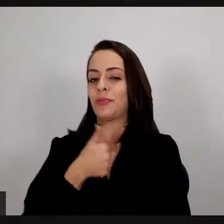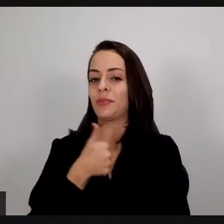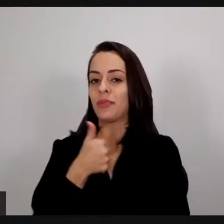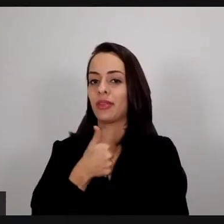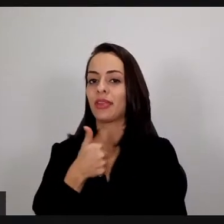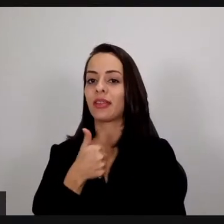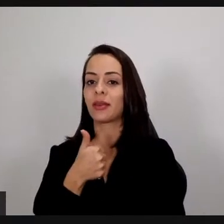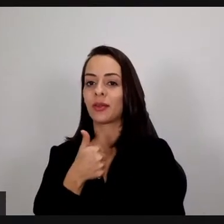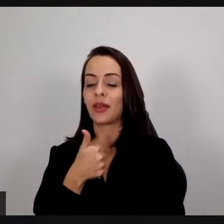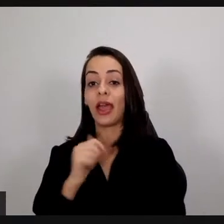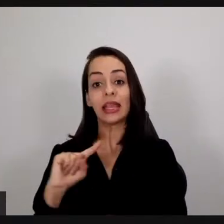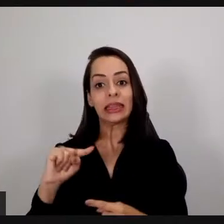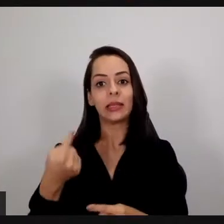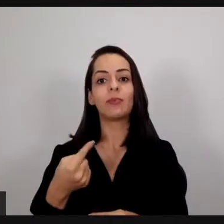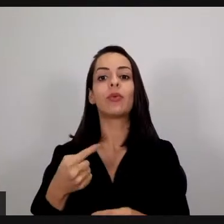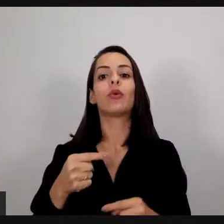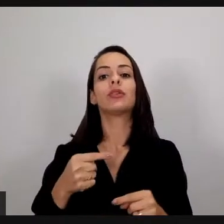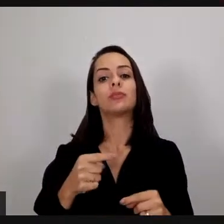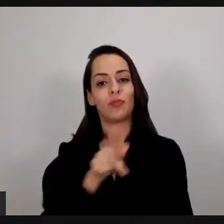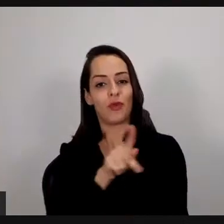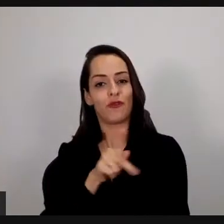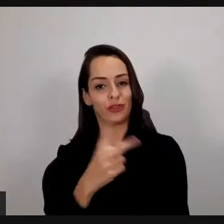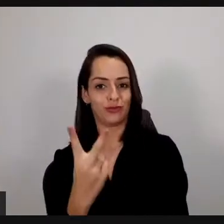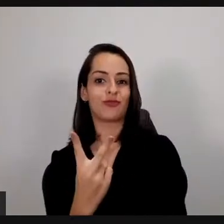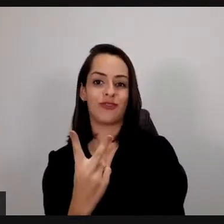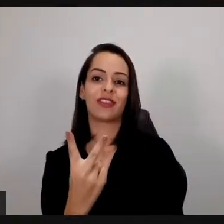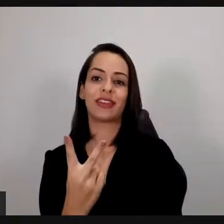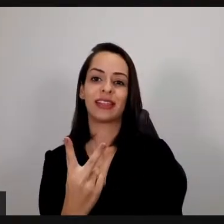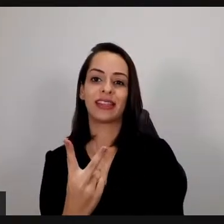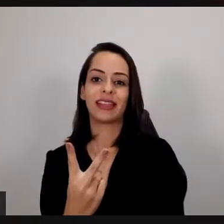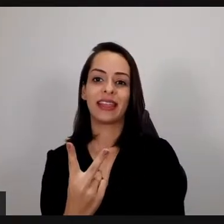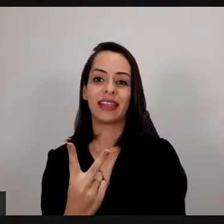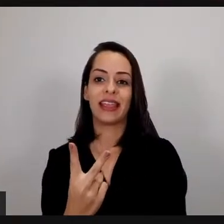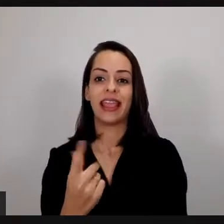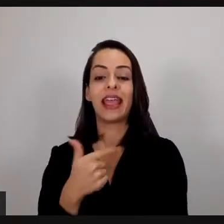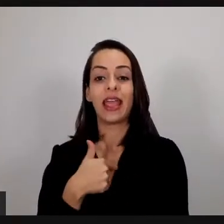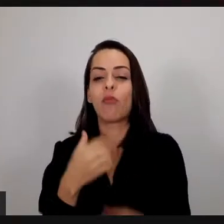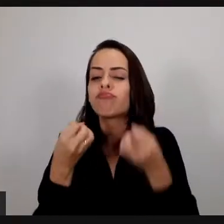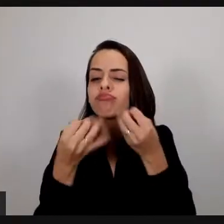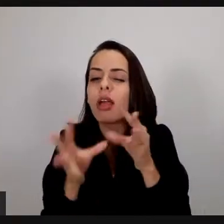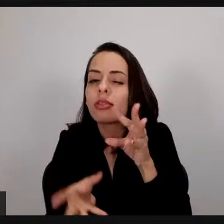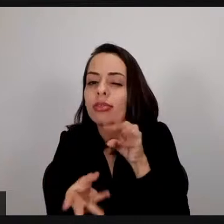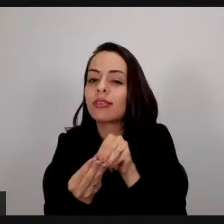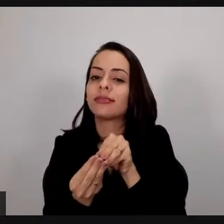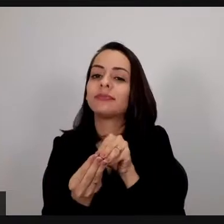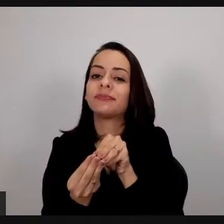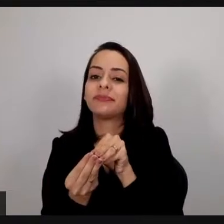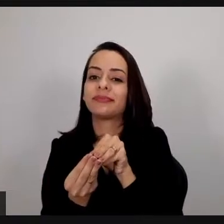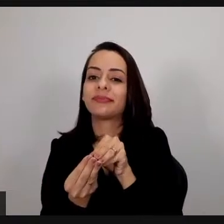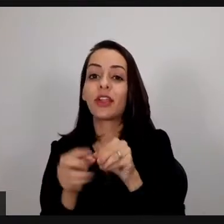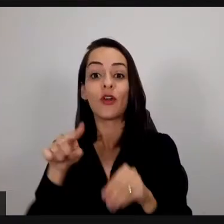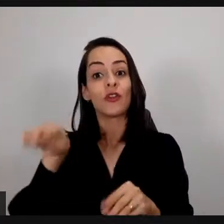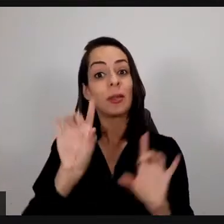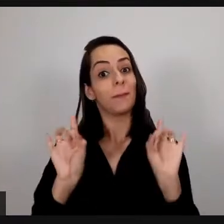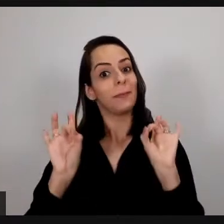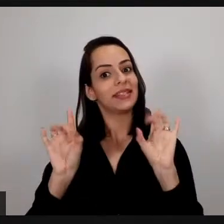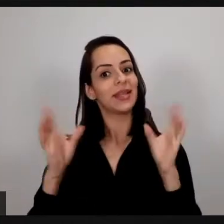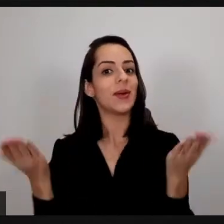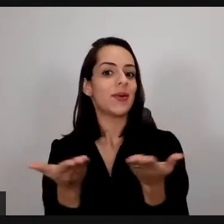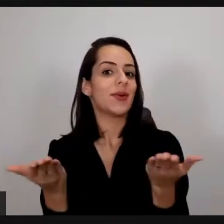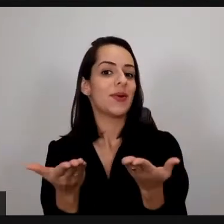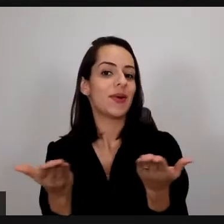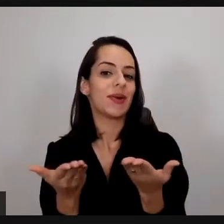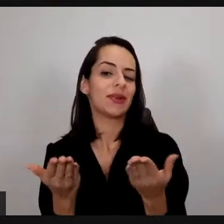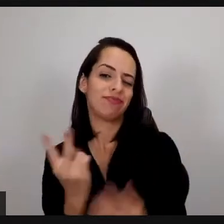Elton, porque eles que são as estrelas aqui hoje, estou apenas como mediadora. É sim, Damione. Mas tem